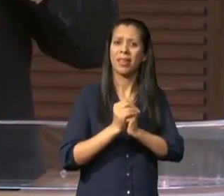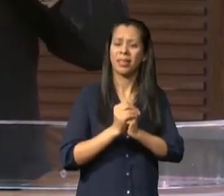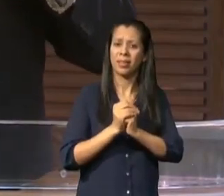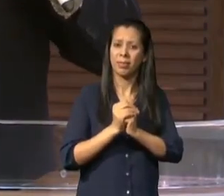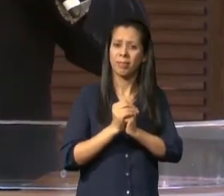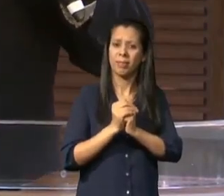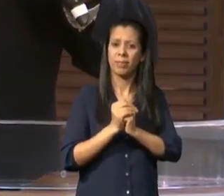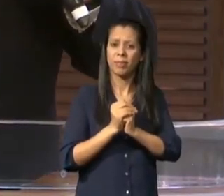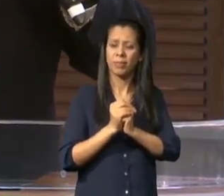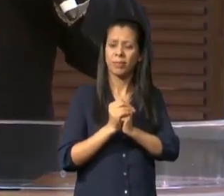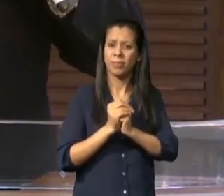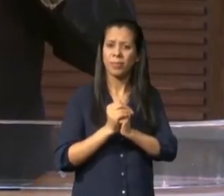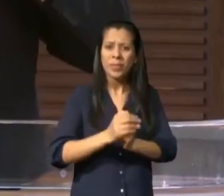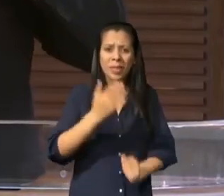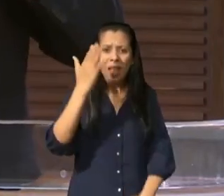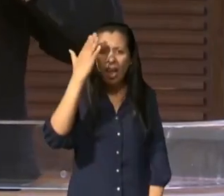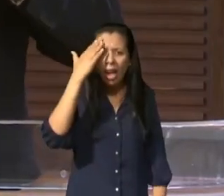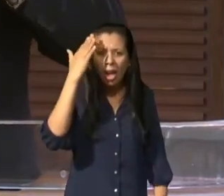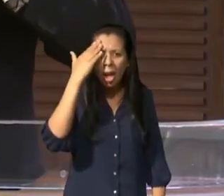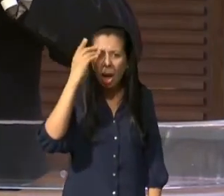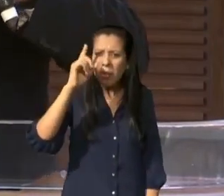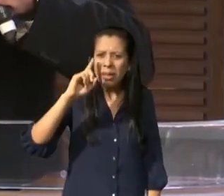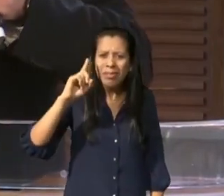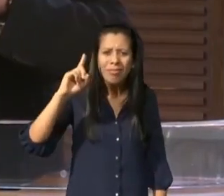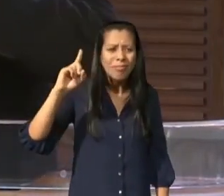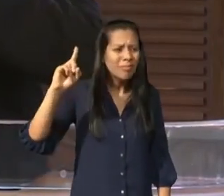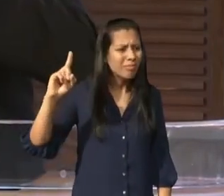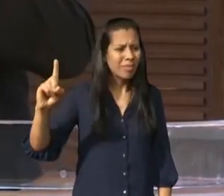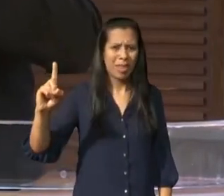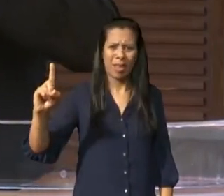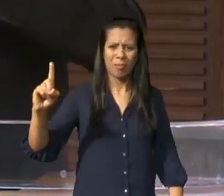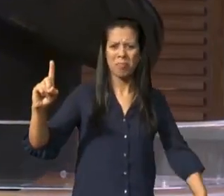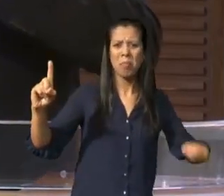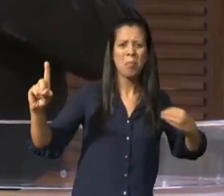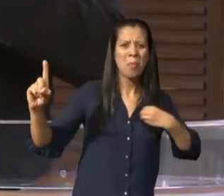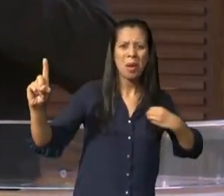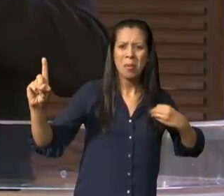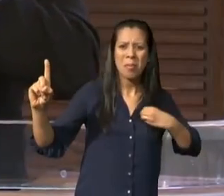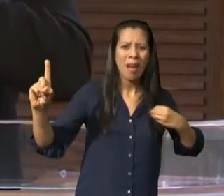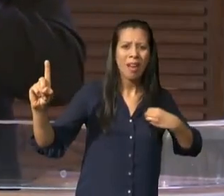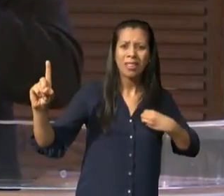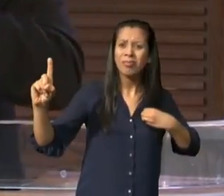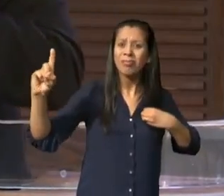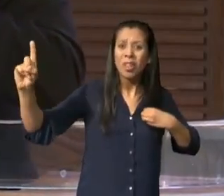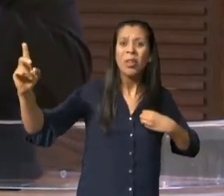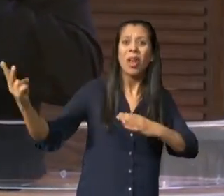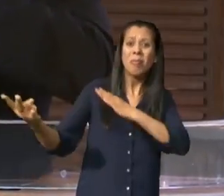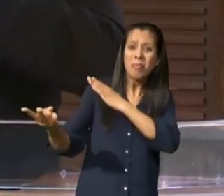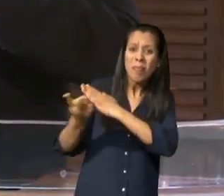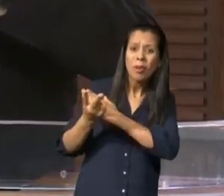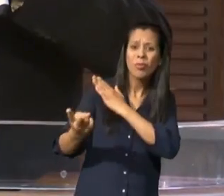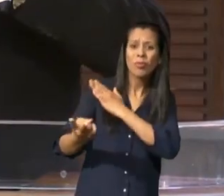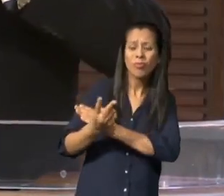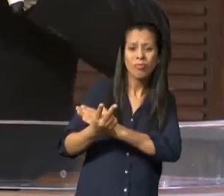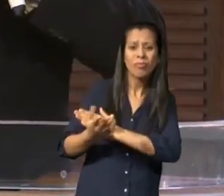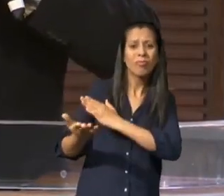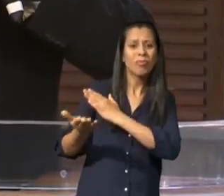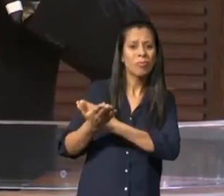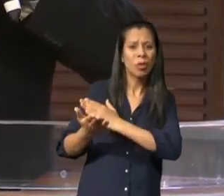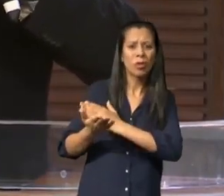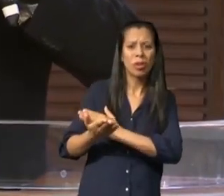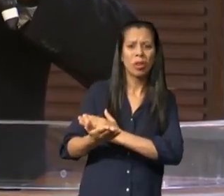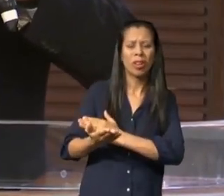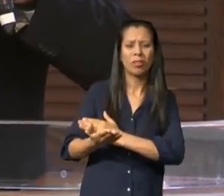aqueles pecados estes pecados podem me tirar do céu sim mas eu não